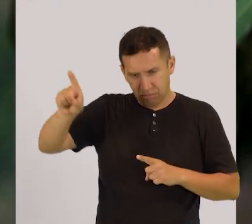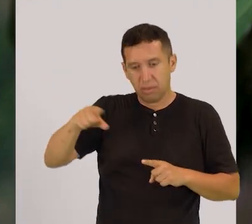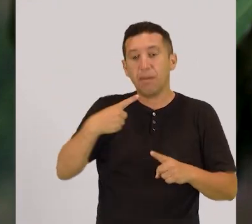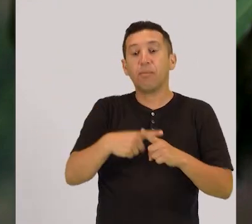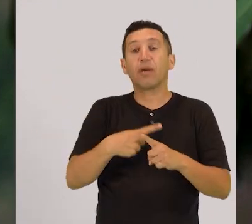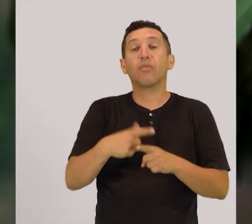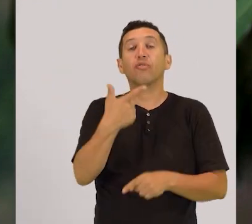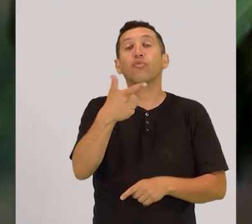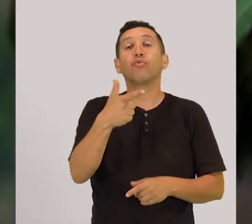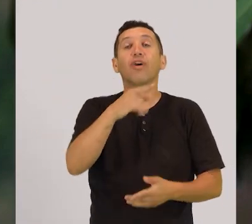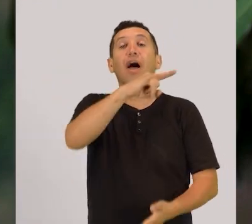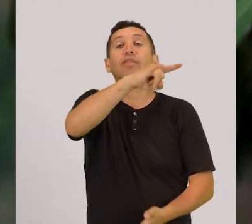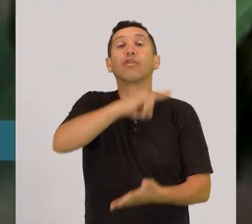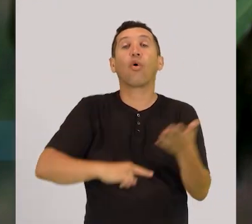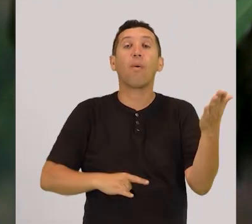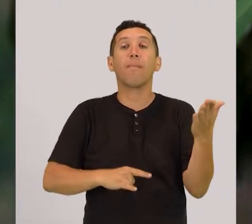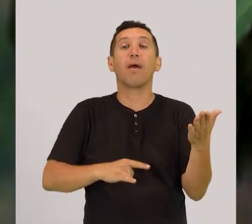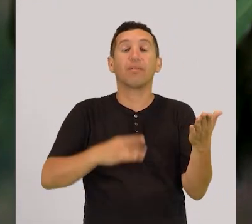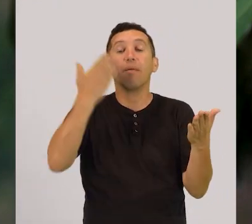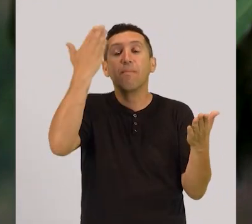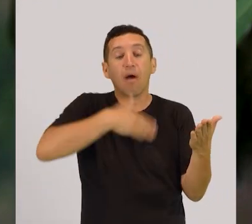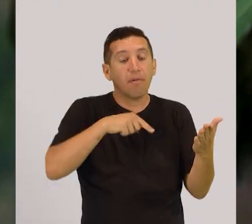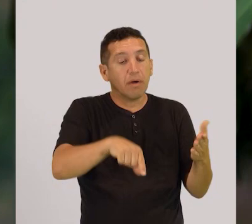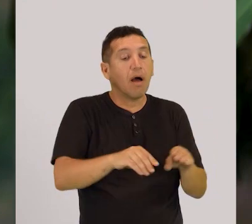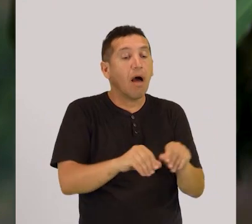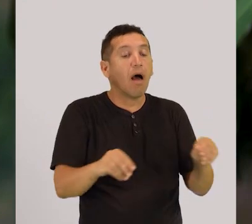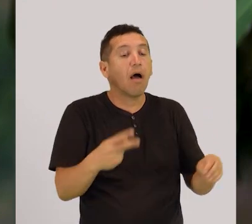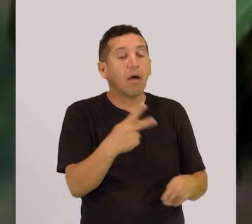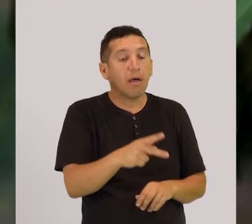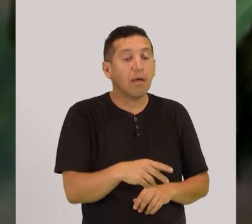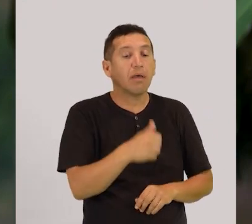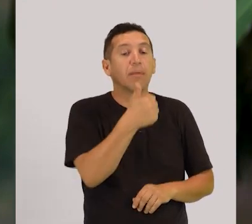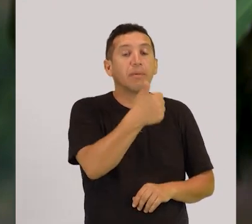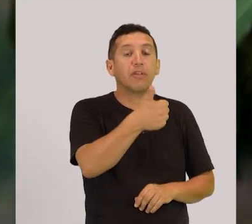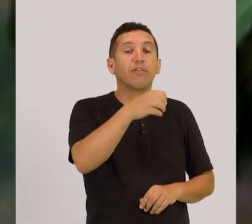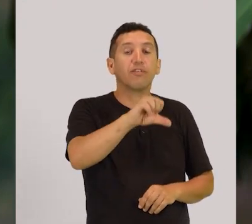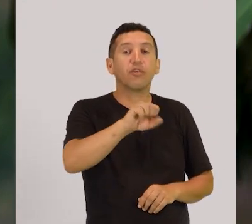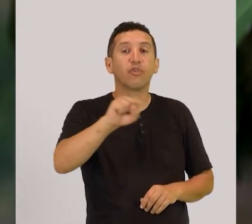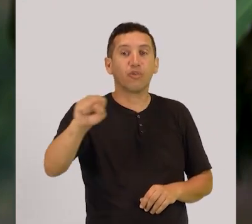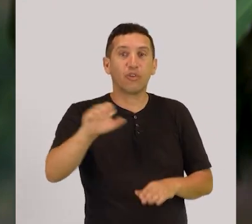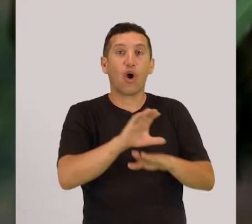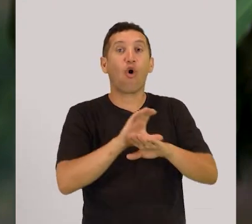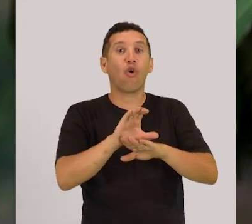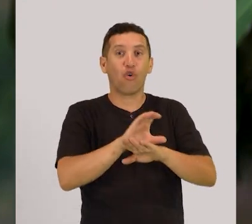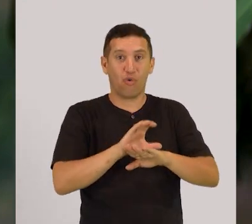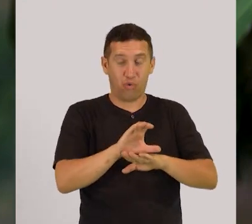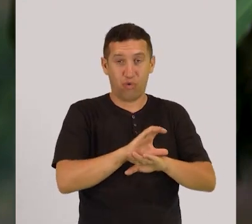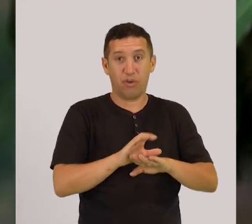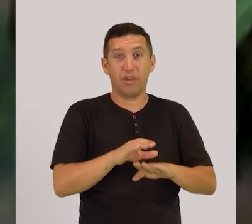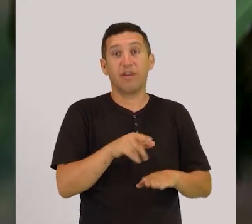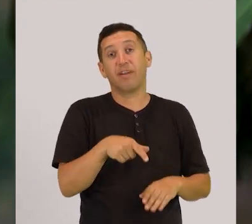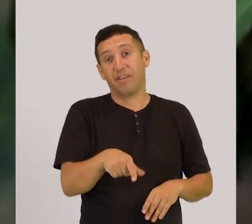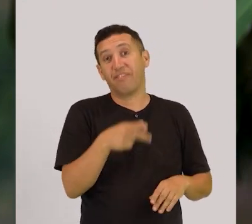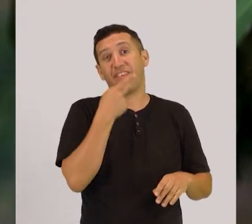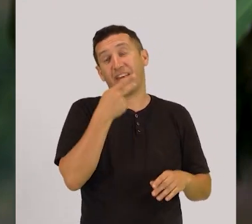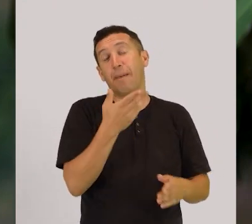na posse daquelas terras na vigência da Constituição de 1988, eles, em tese, perderiam